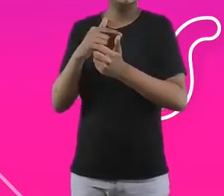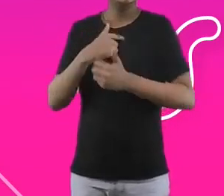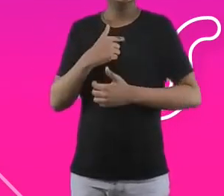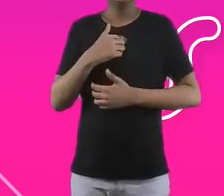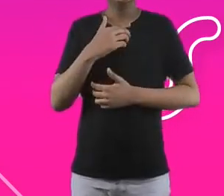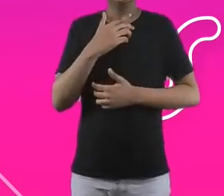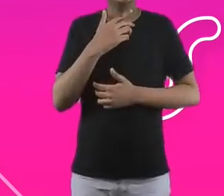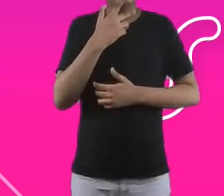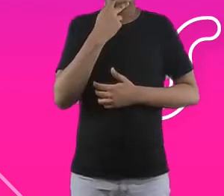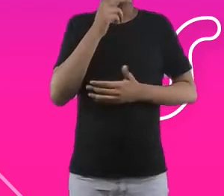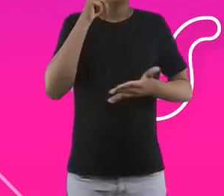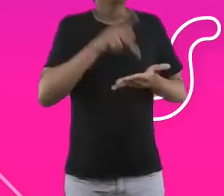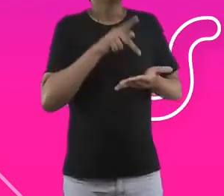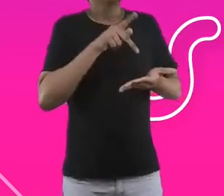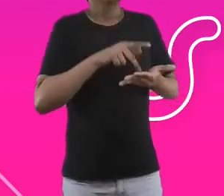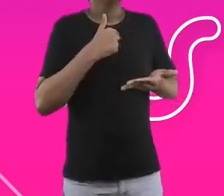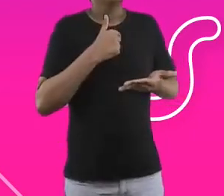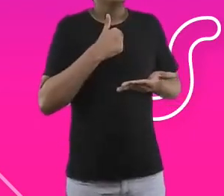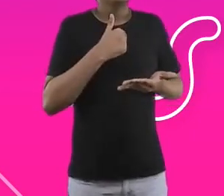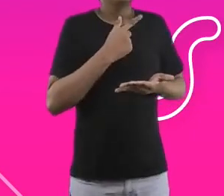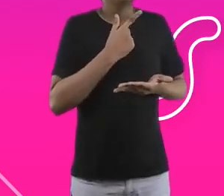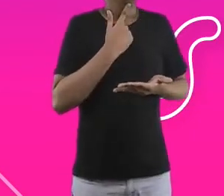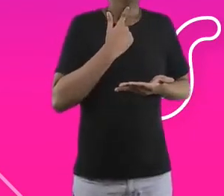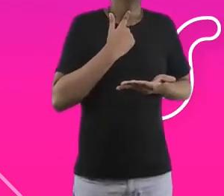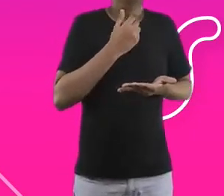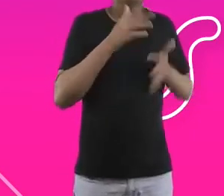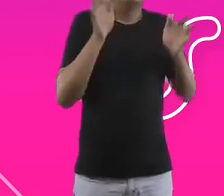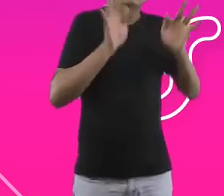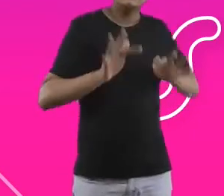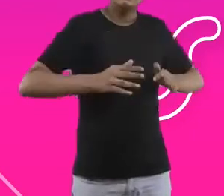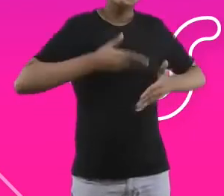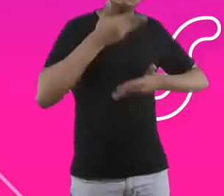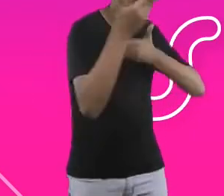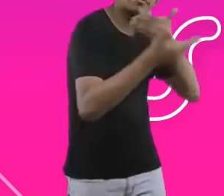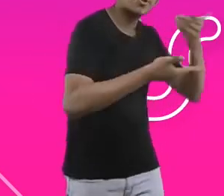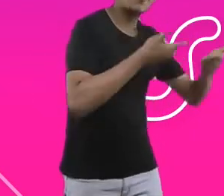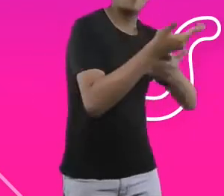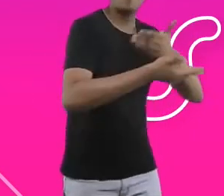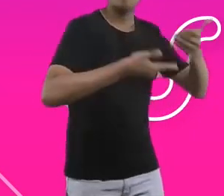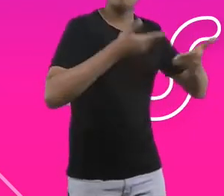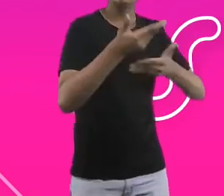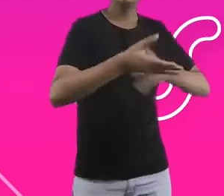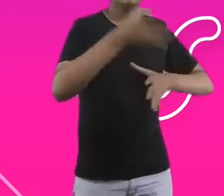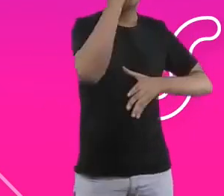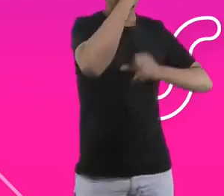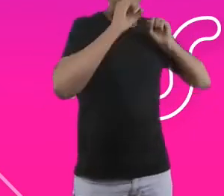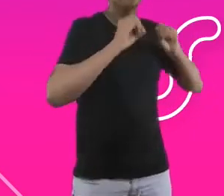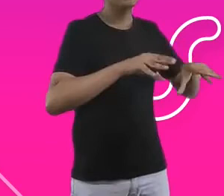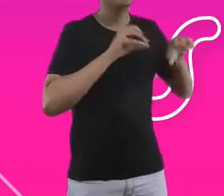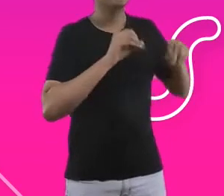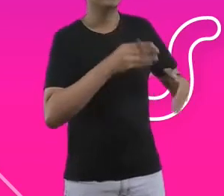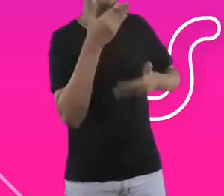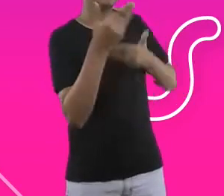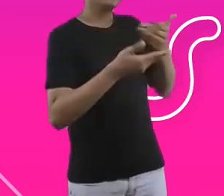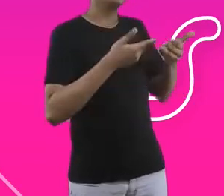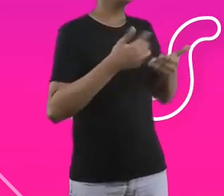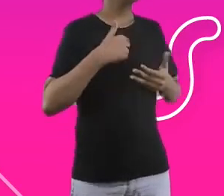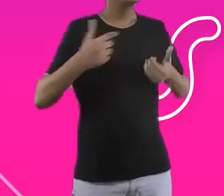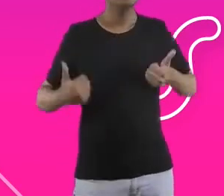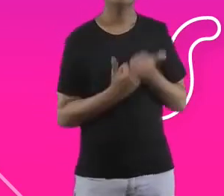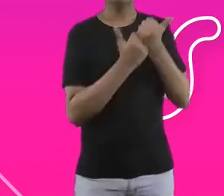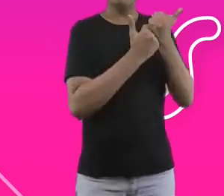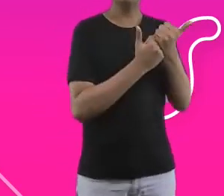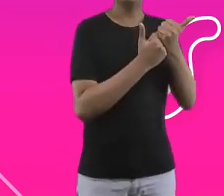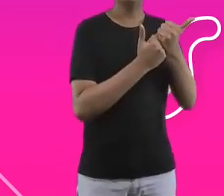fui muito feliz em poder compartilhar o que eu sabia. Então, eu tenho muito tempo trabalhando em gestão. pensei, poxa, vou ajudar. Tenho